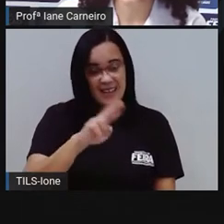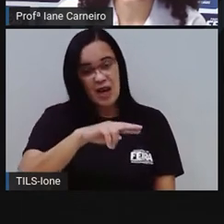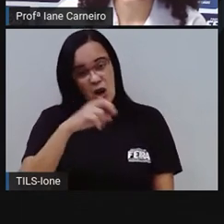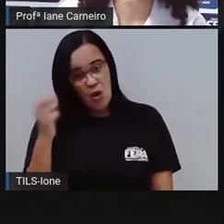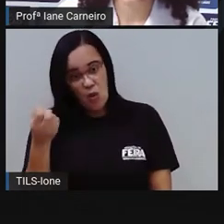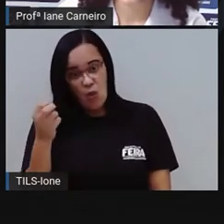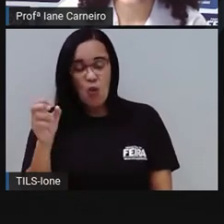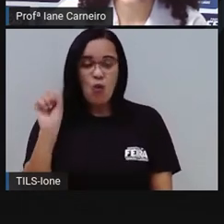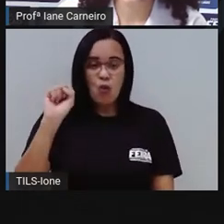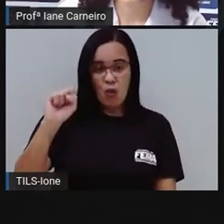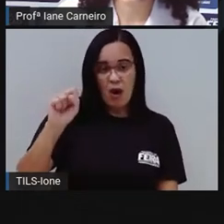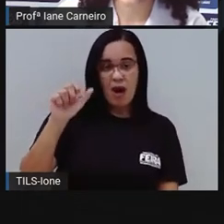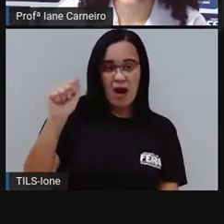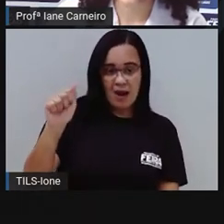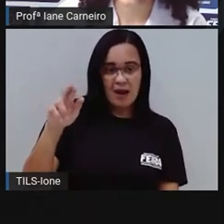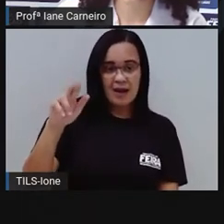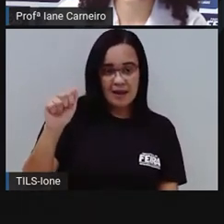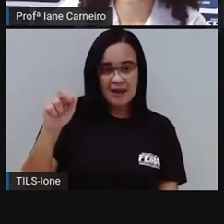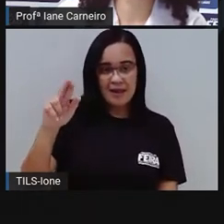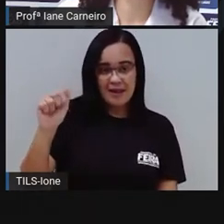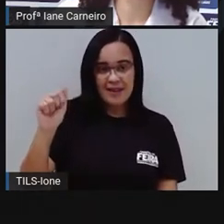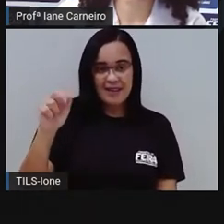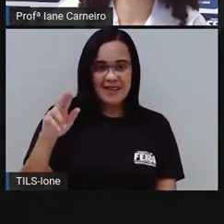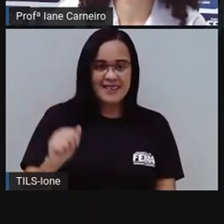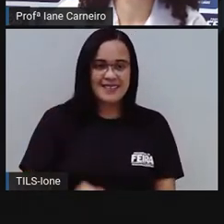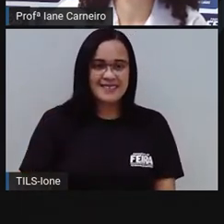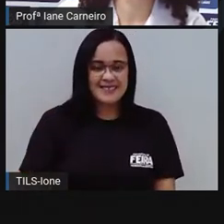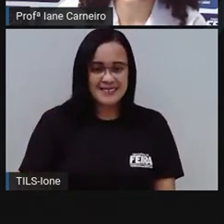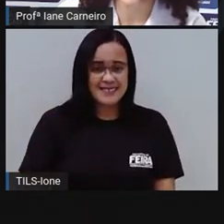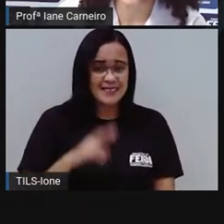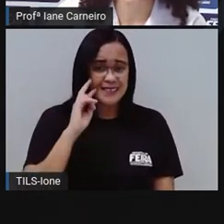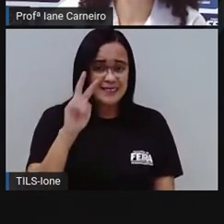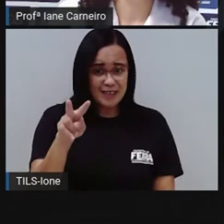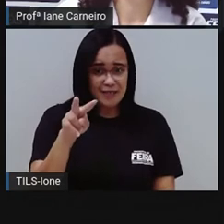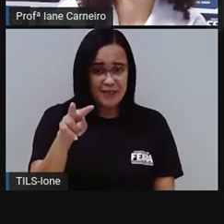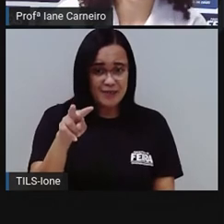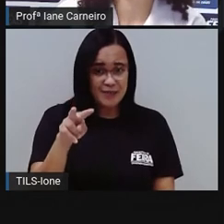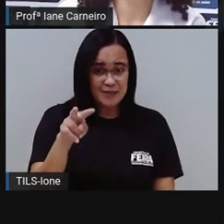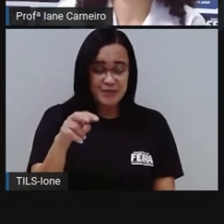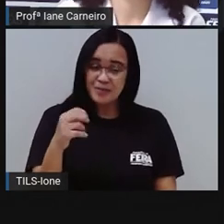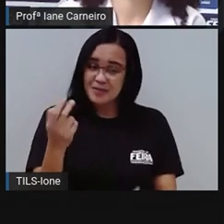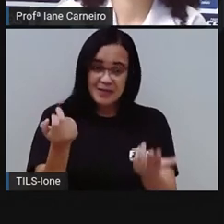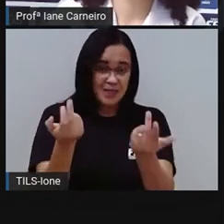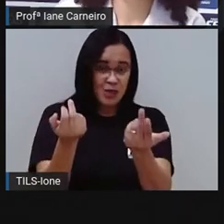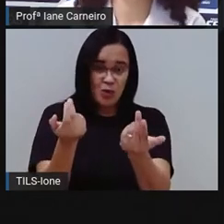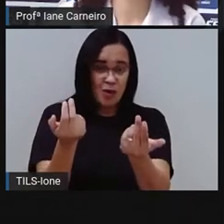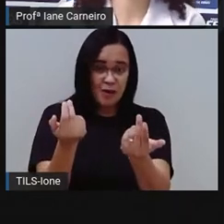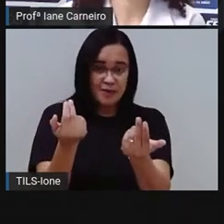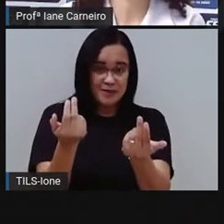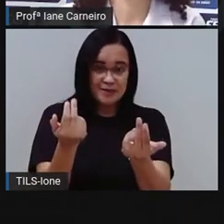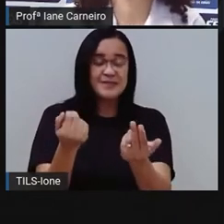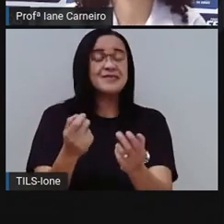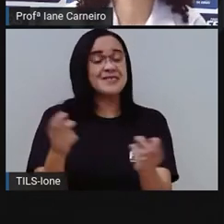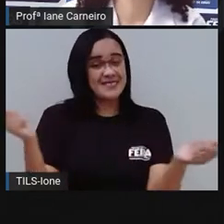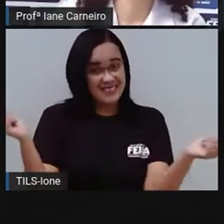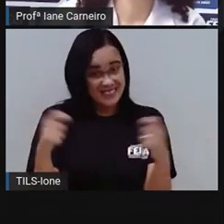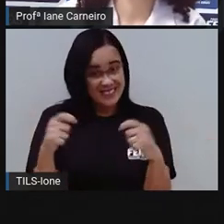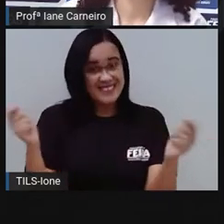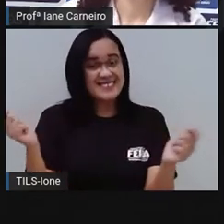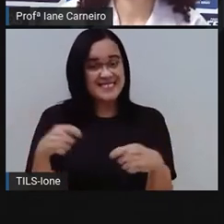A-ra-ra. Agora daqui. De trás para frente. A-ra-ra. Deu certo!